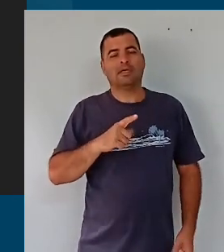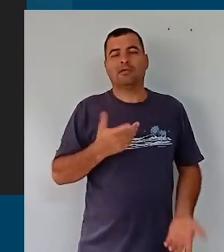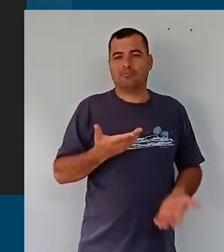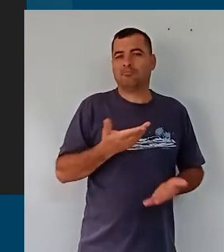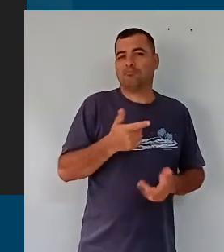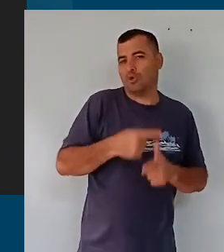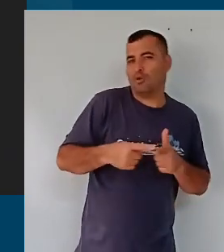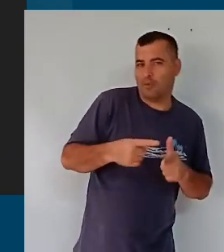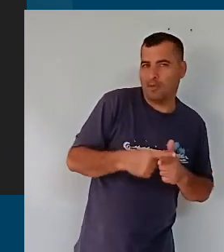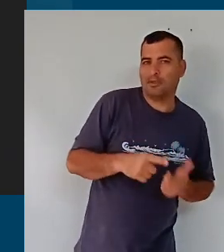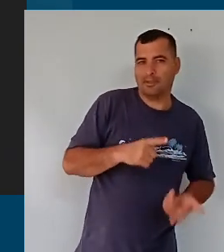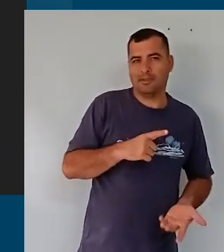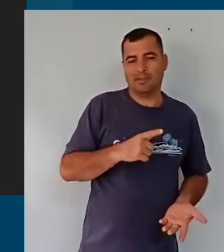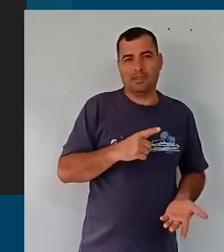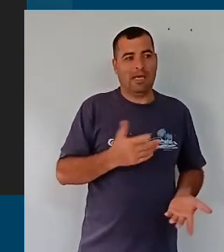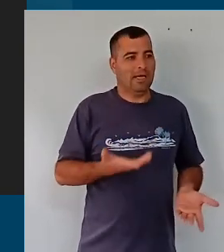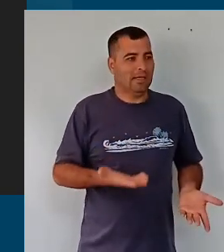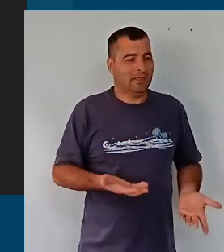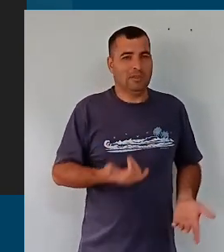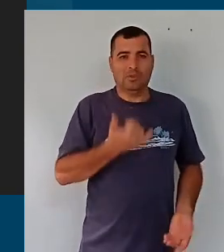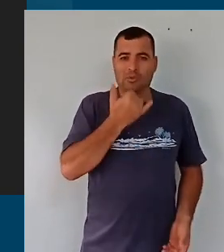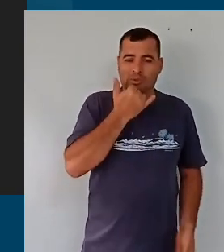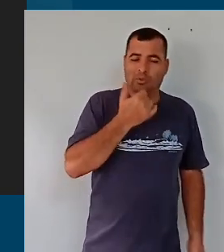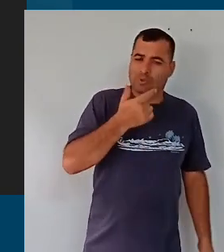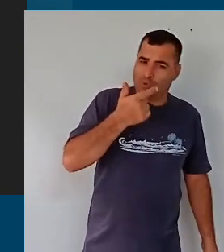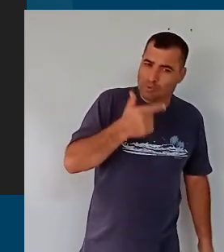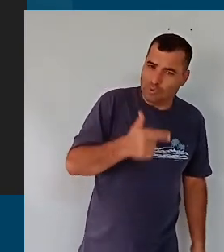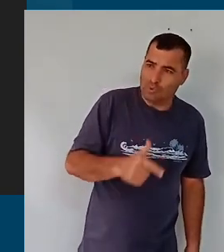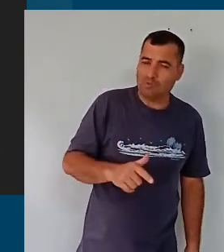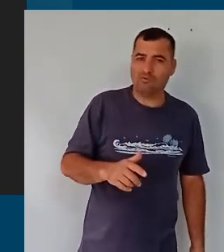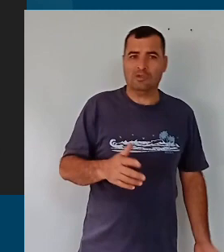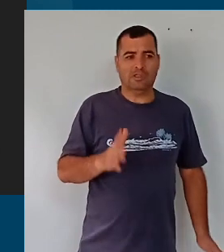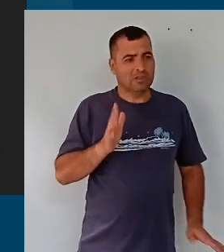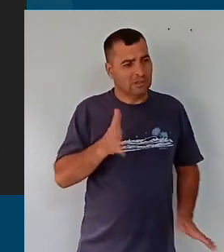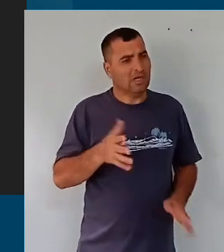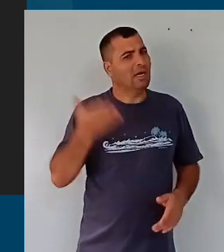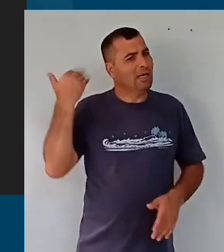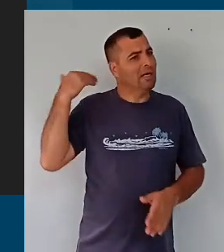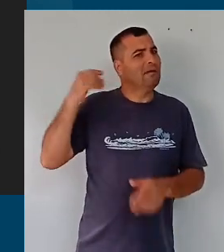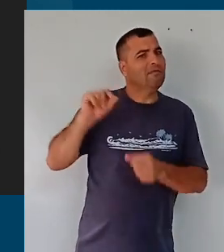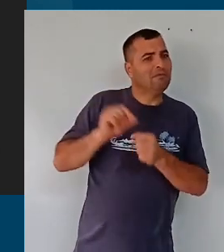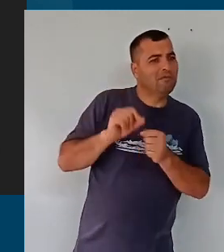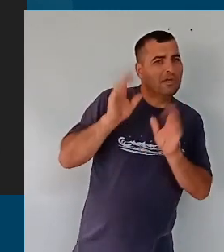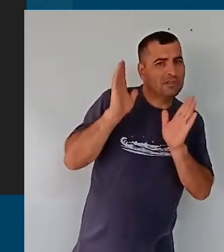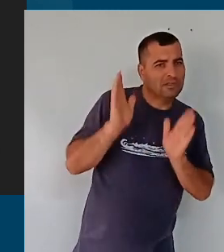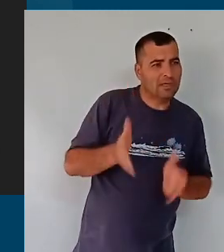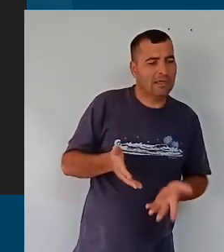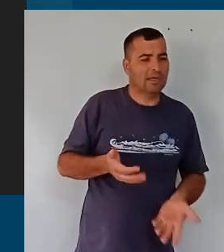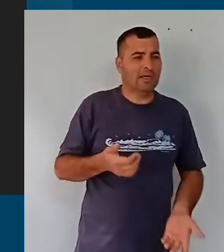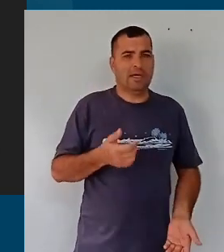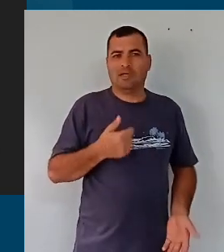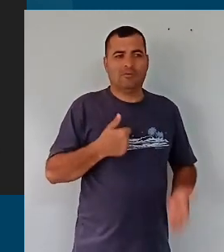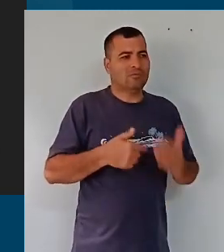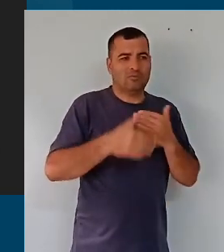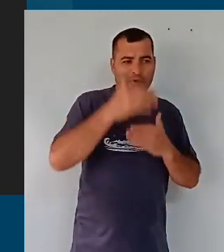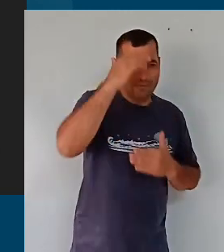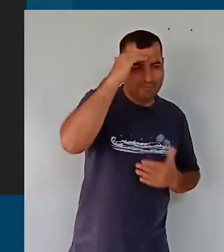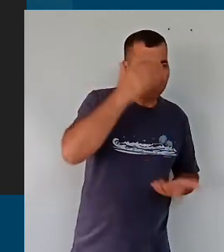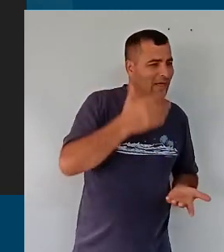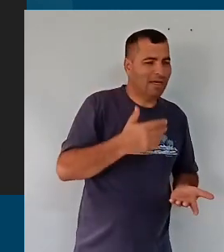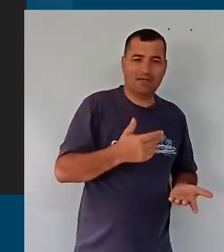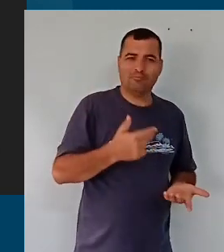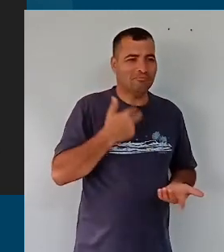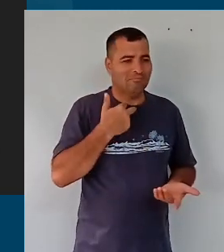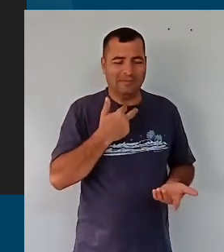as vulnerabilidades, aquele discurso de novo isso, já fizemos no passado, não tem mais jeito,